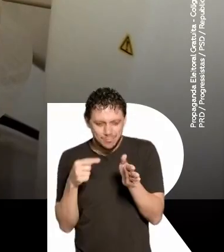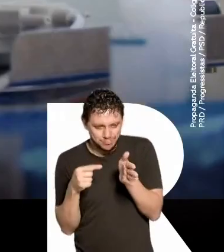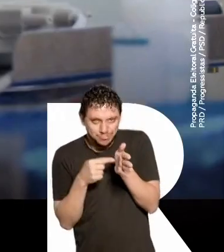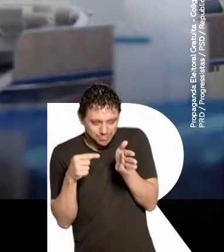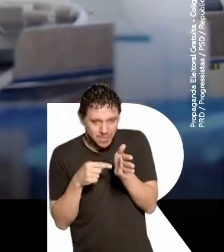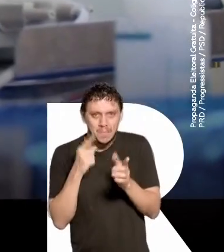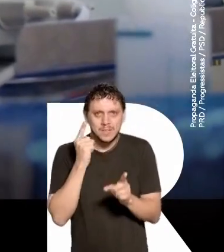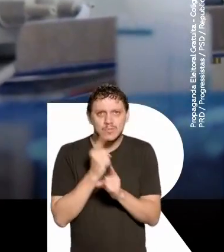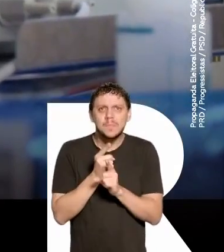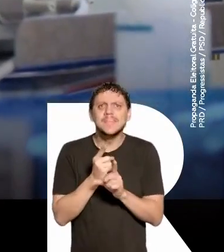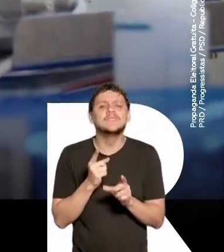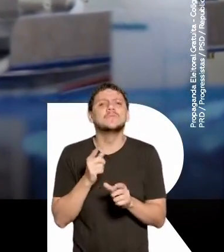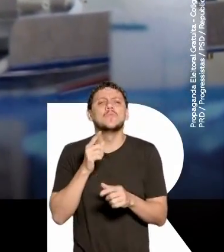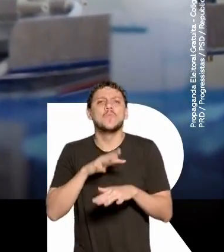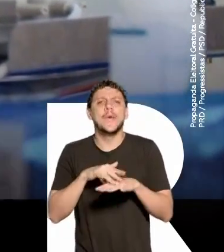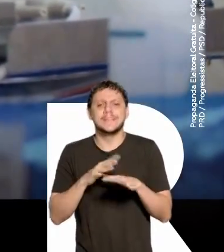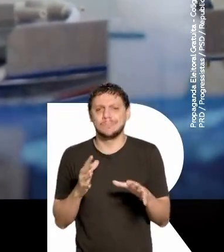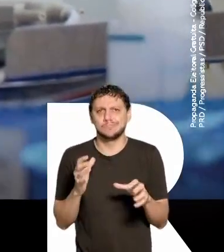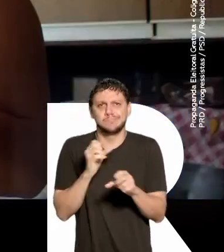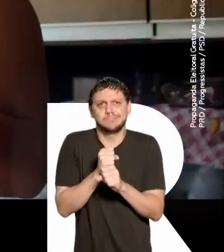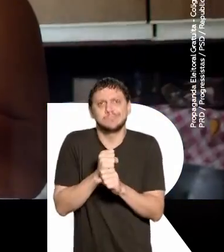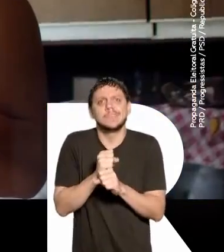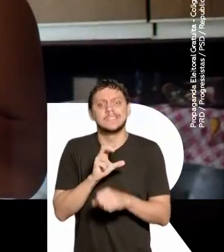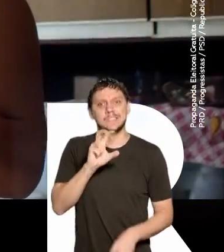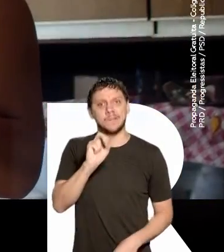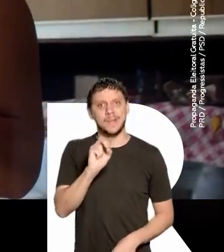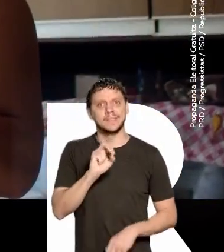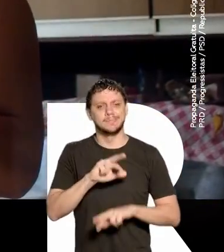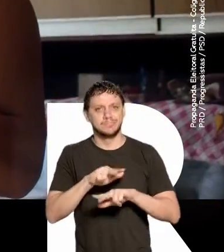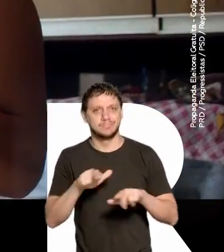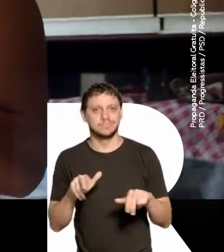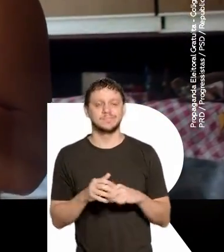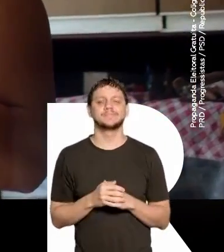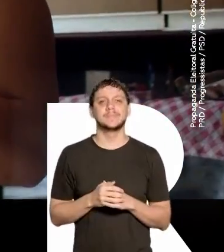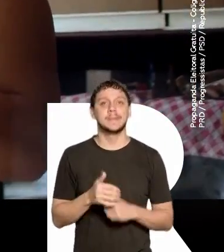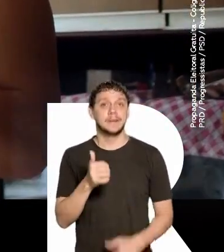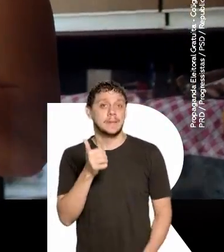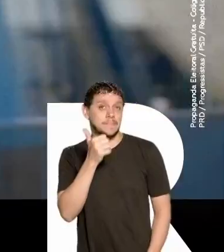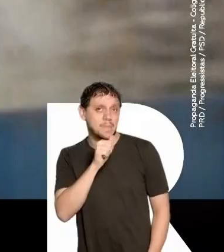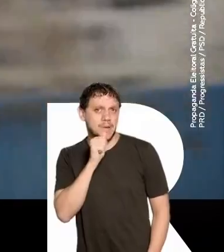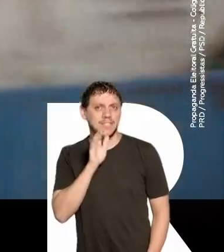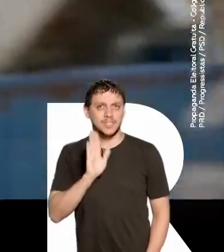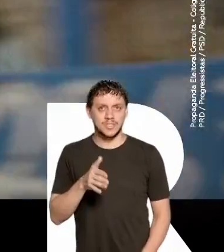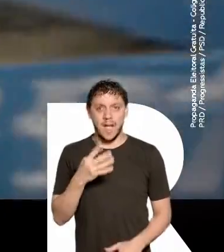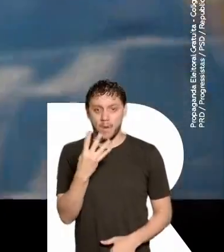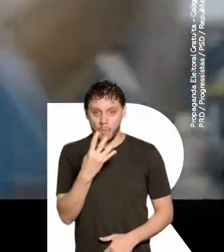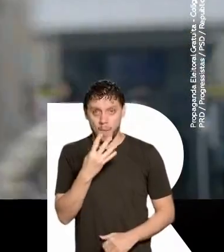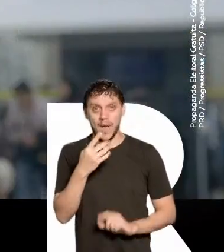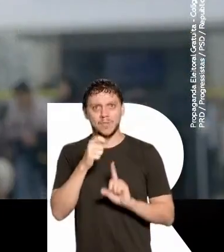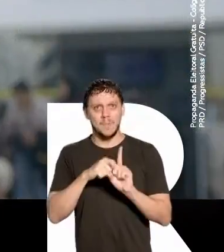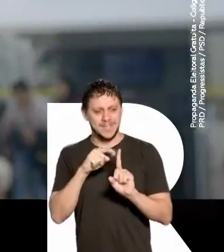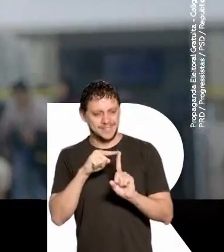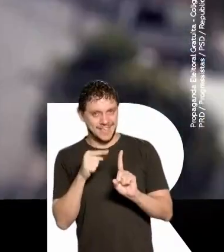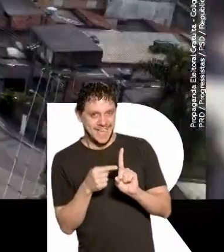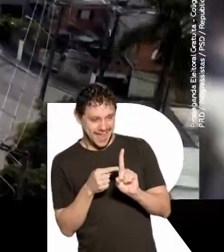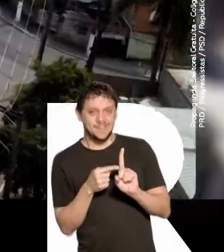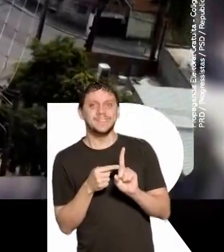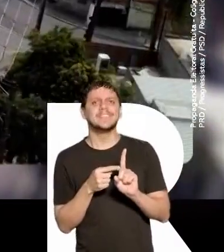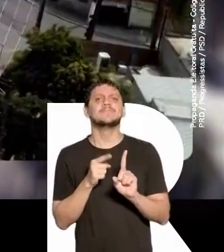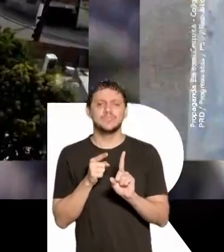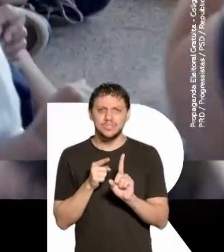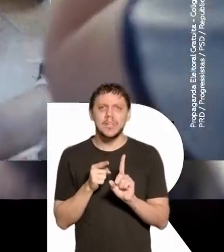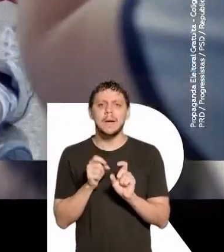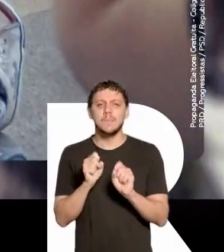detectar até 50 doenças. Tem mais. A mamãe, no quarto mês de gravidez, ela já escolhe